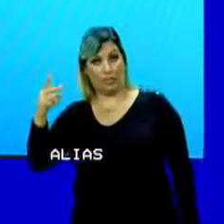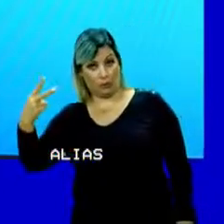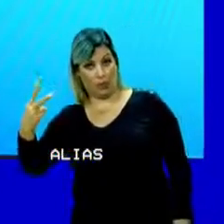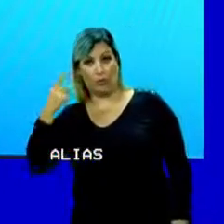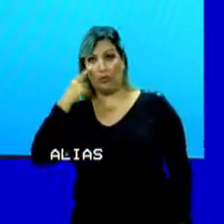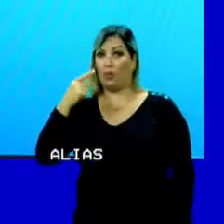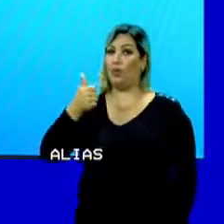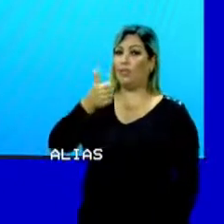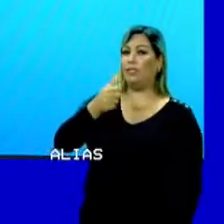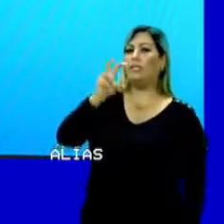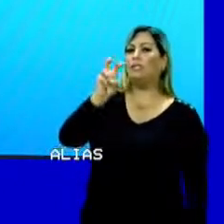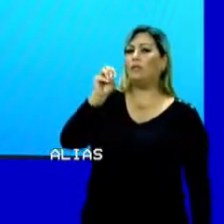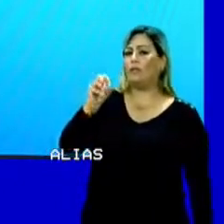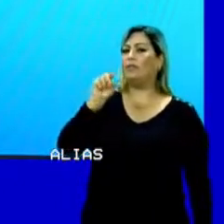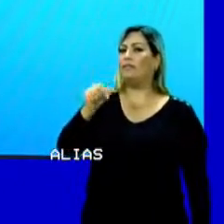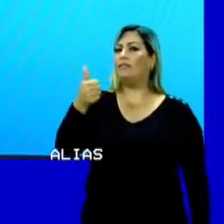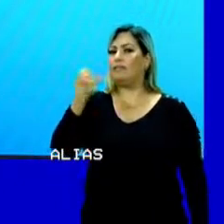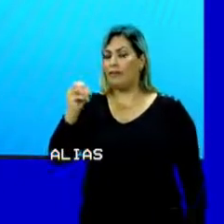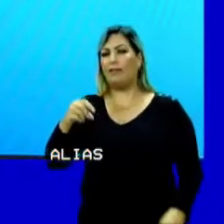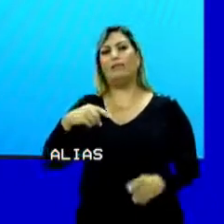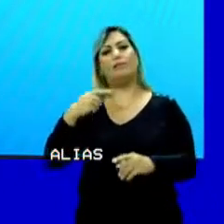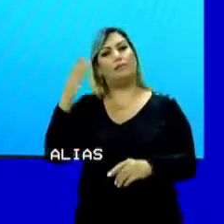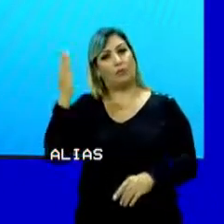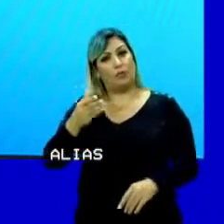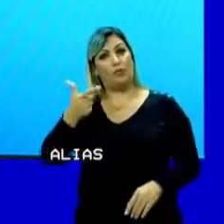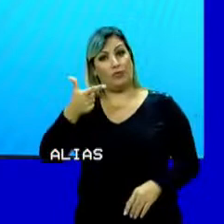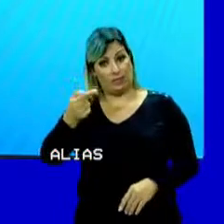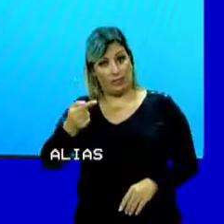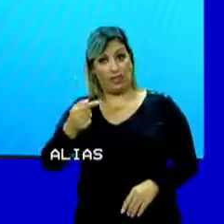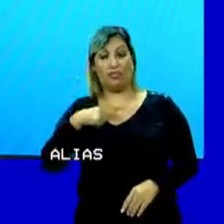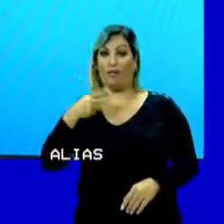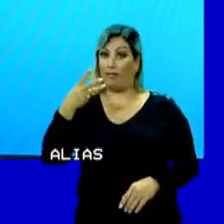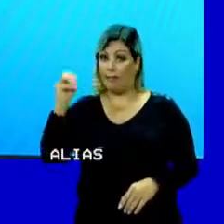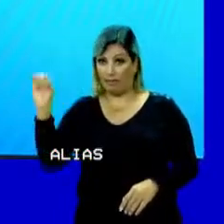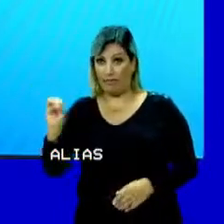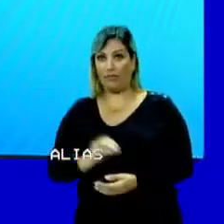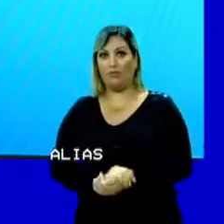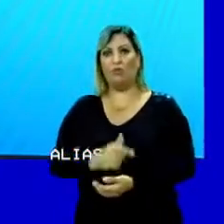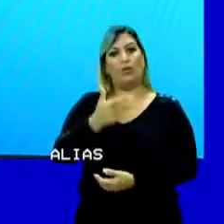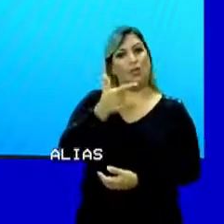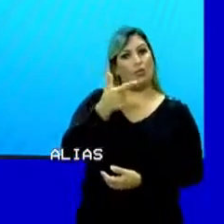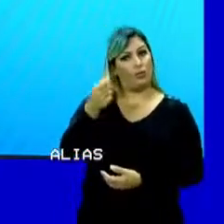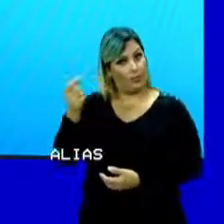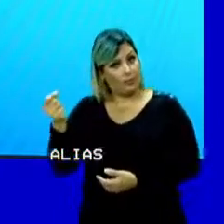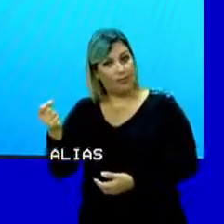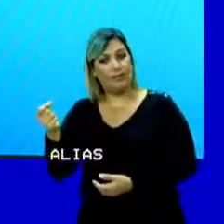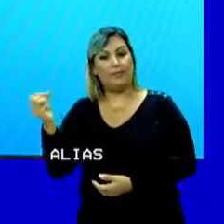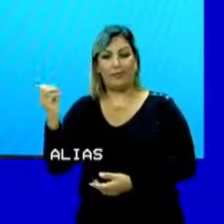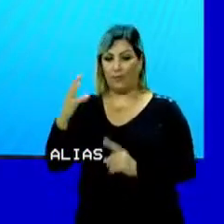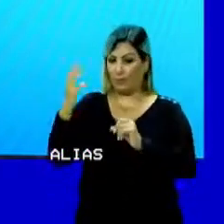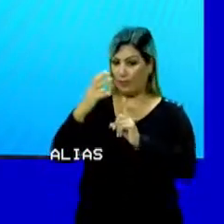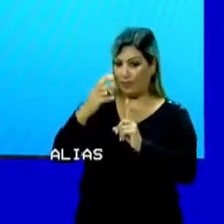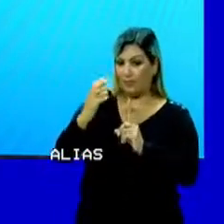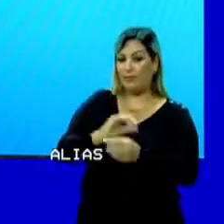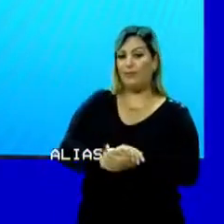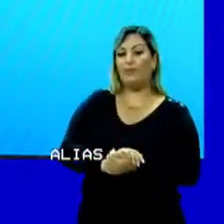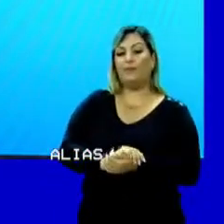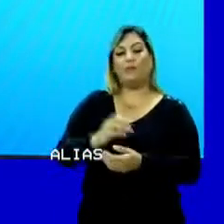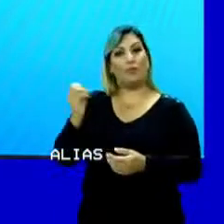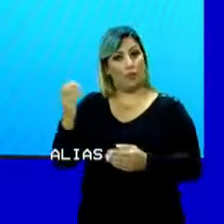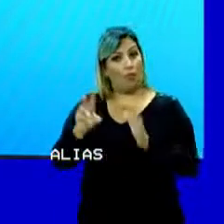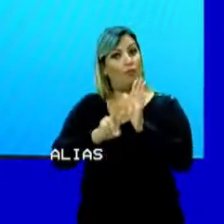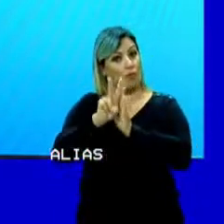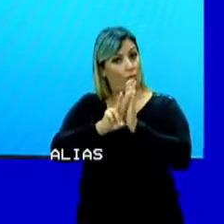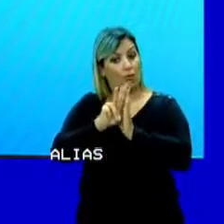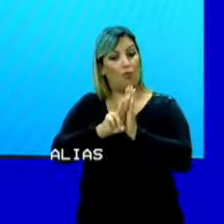150 vezes 10, por 27 mais 273, que é 300. 200, que é a nova pressão. O novo